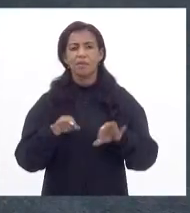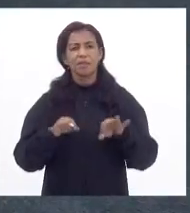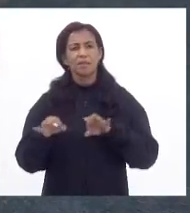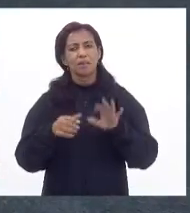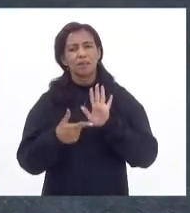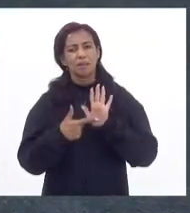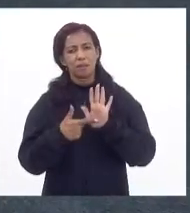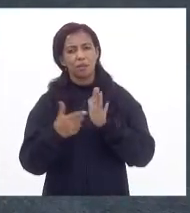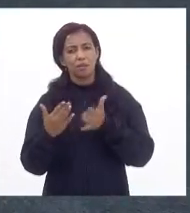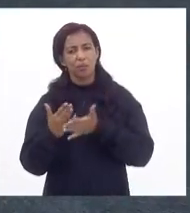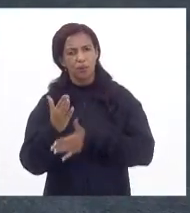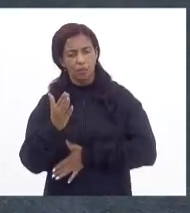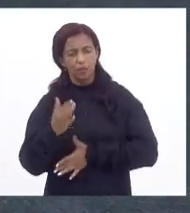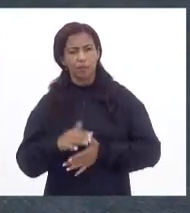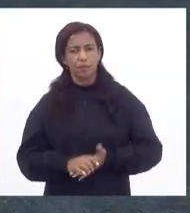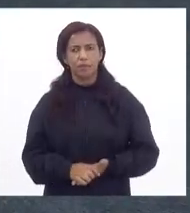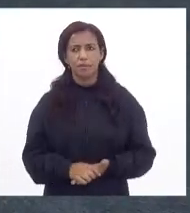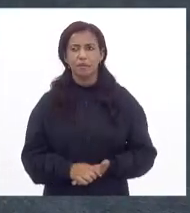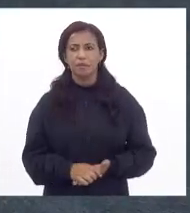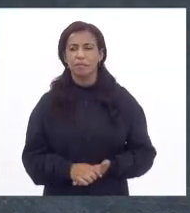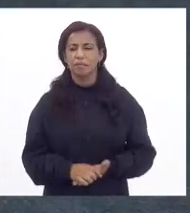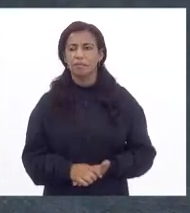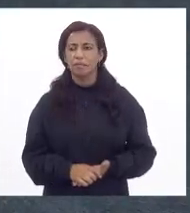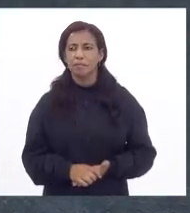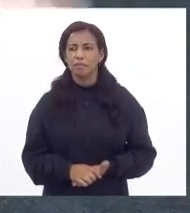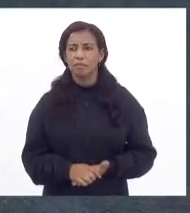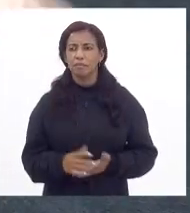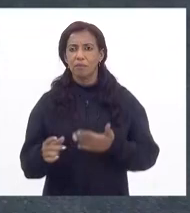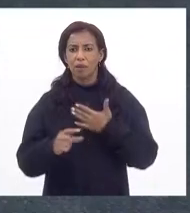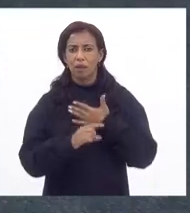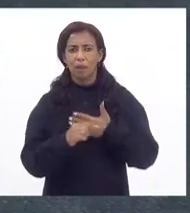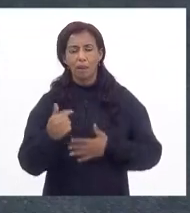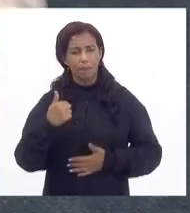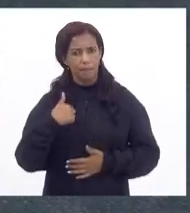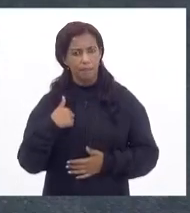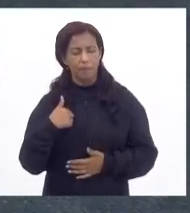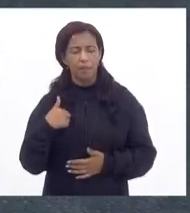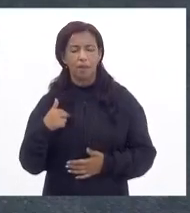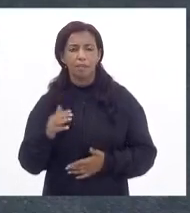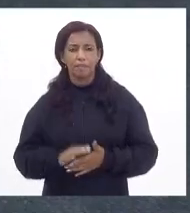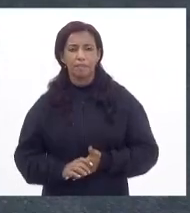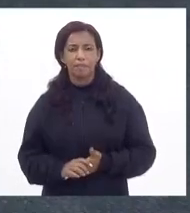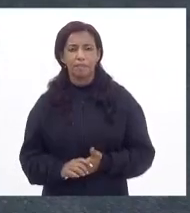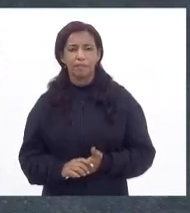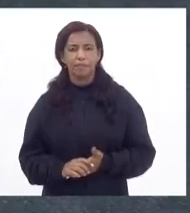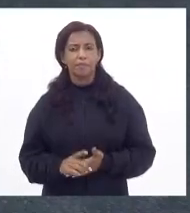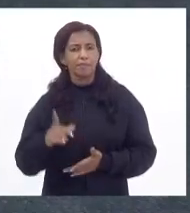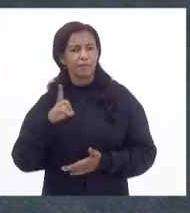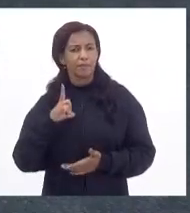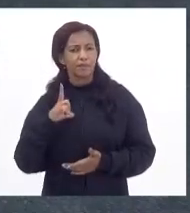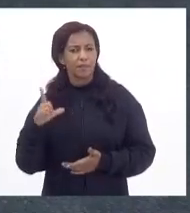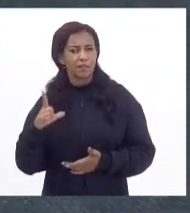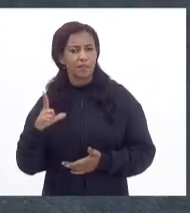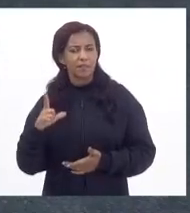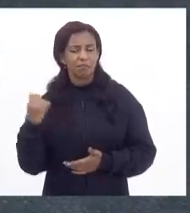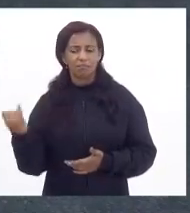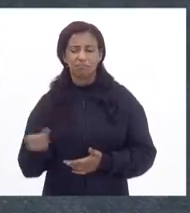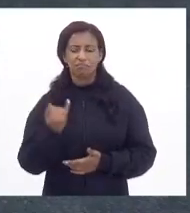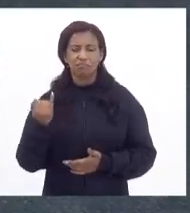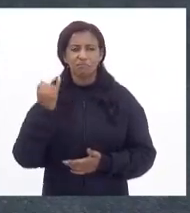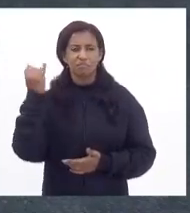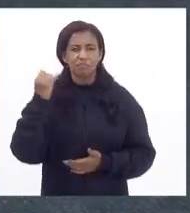apresentado e foi aprovado por essa casa, de autoria, deputado Luiz Paulo, de meu autorista, tenente Bernardo, tem uma abrangência muito grande.